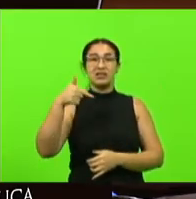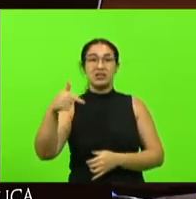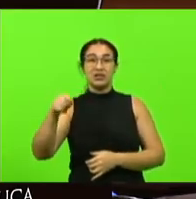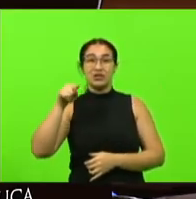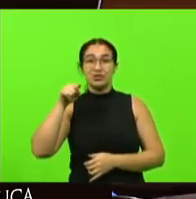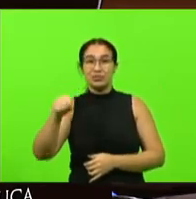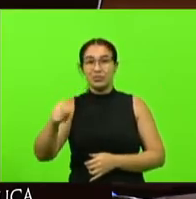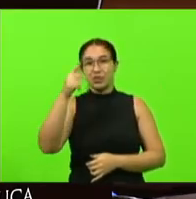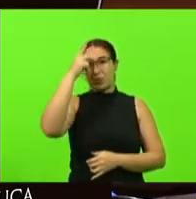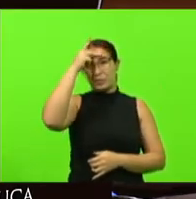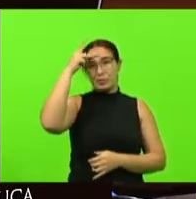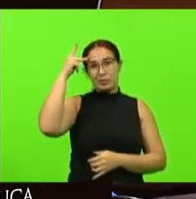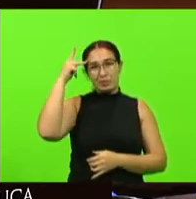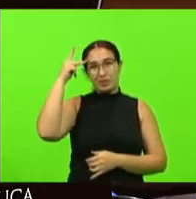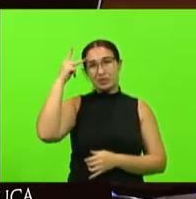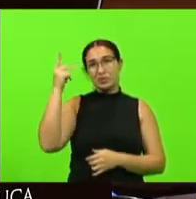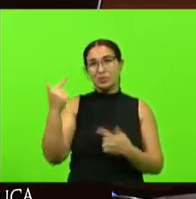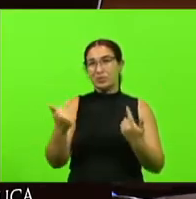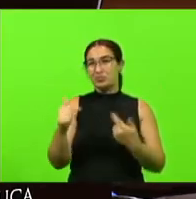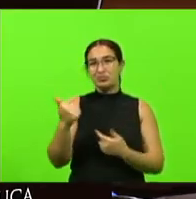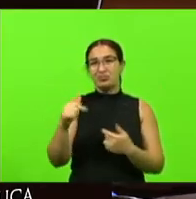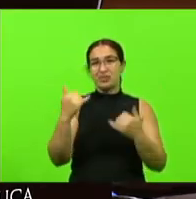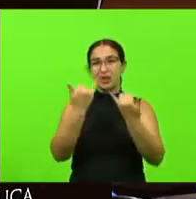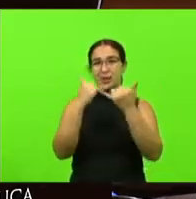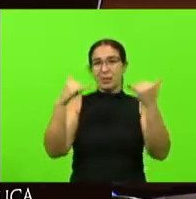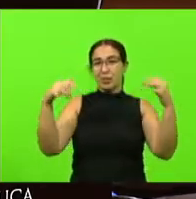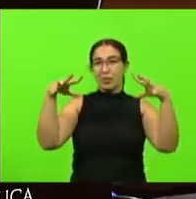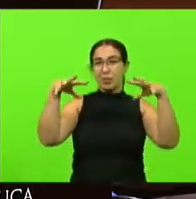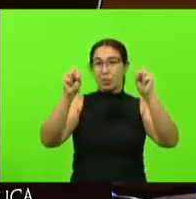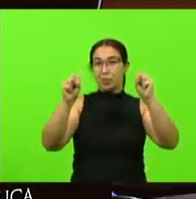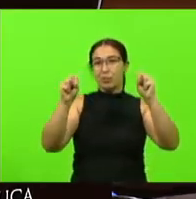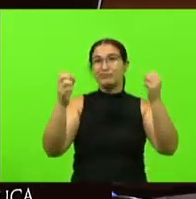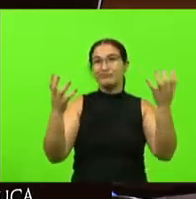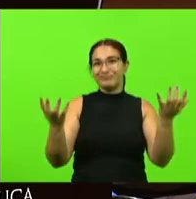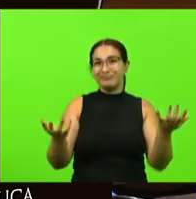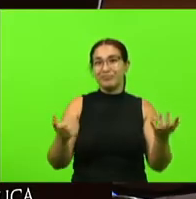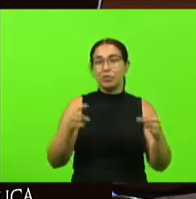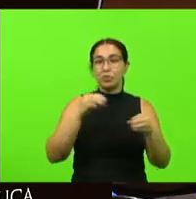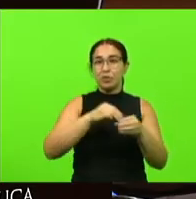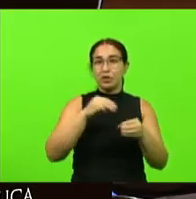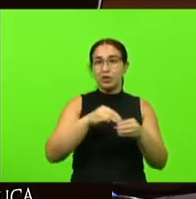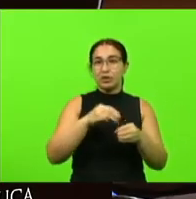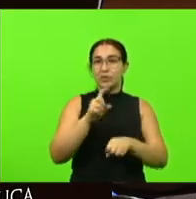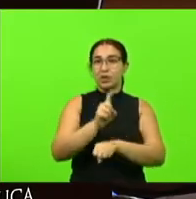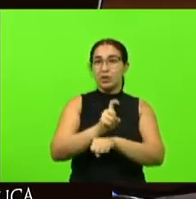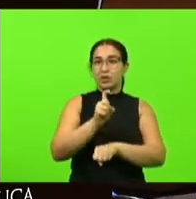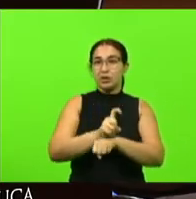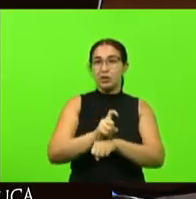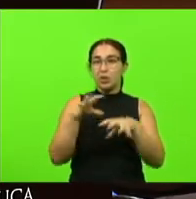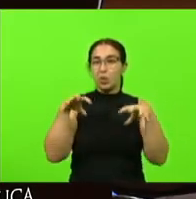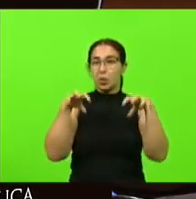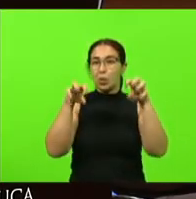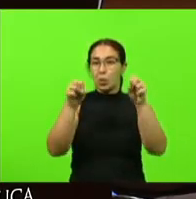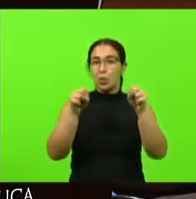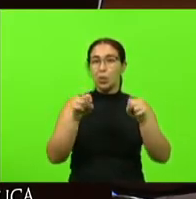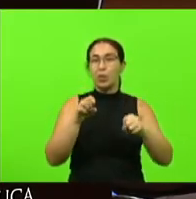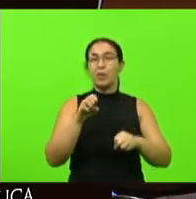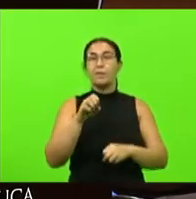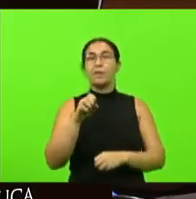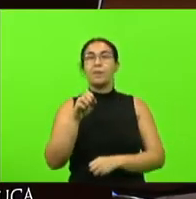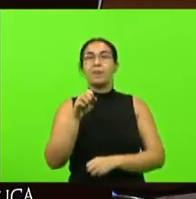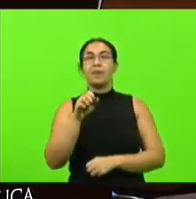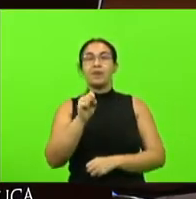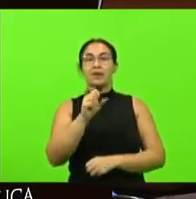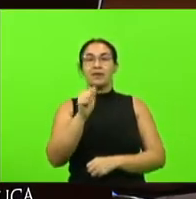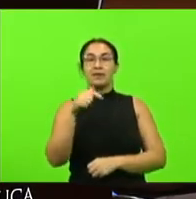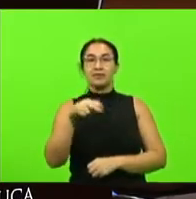da MESC e a REC sem energia elétrica sendo os municípios de Araranguá Sombrio Balneário Gaivota Santa Rosa do